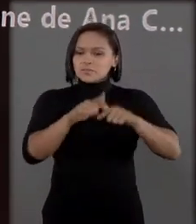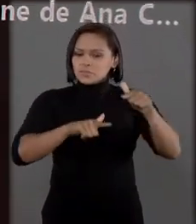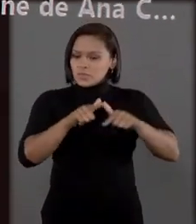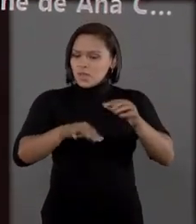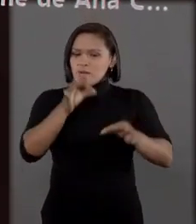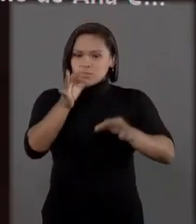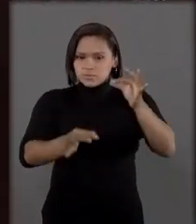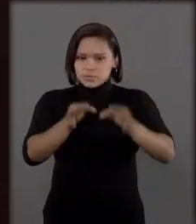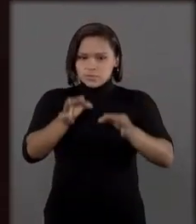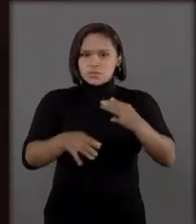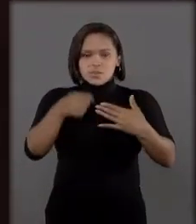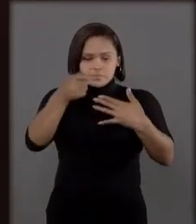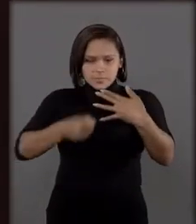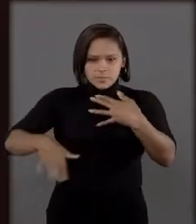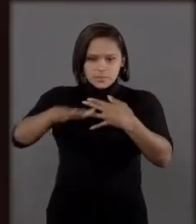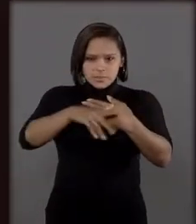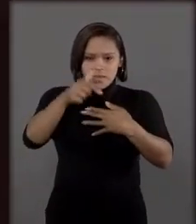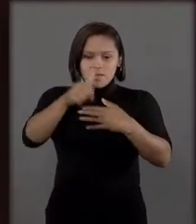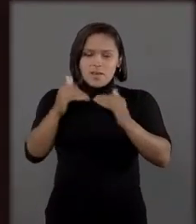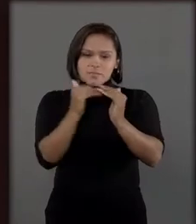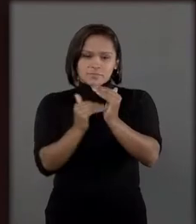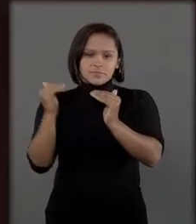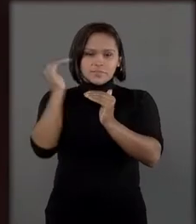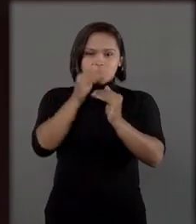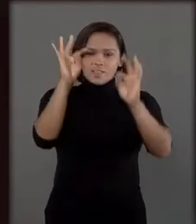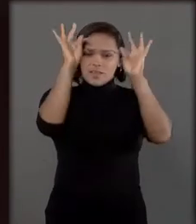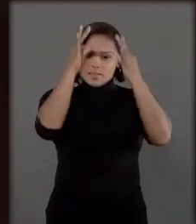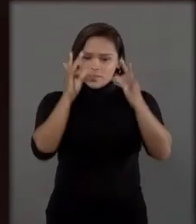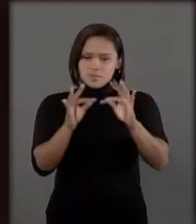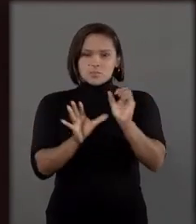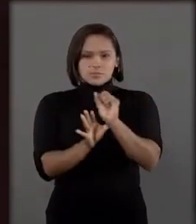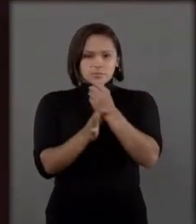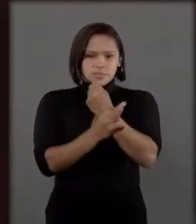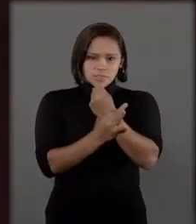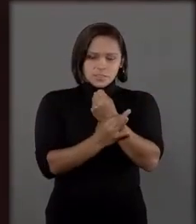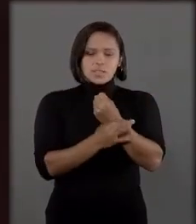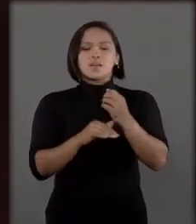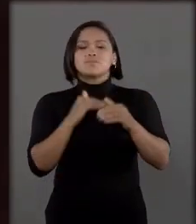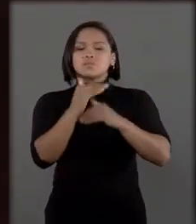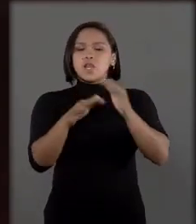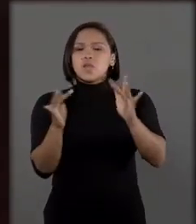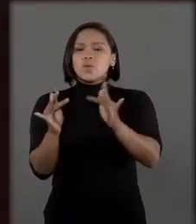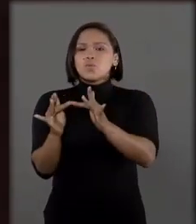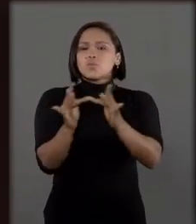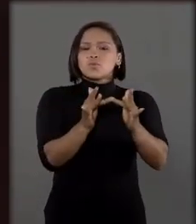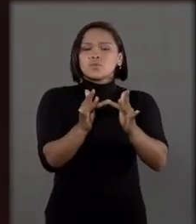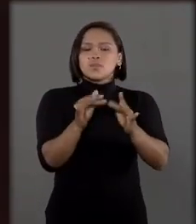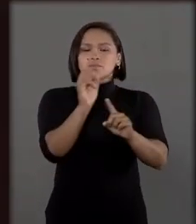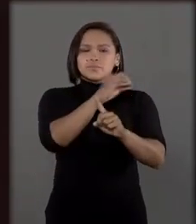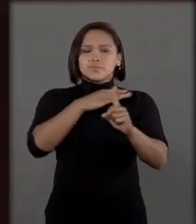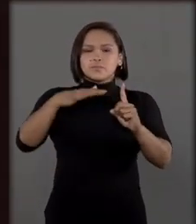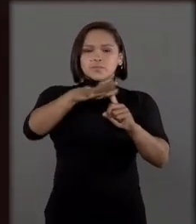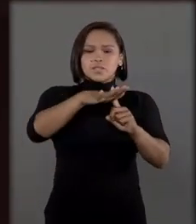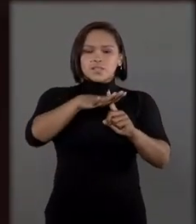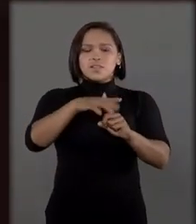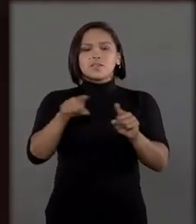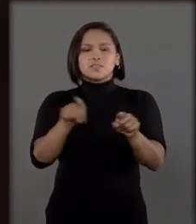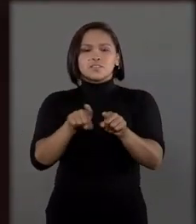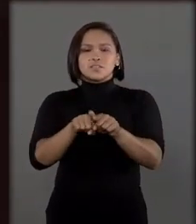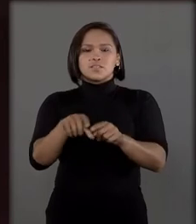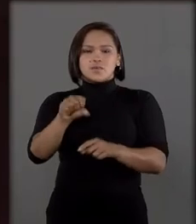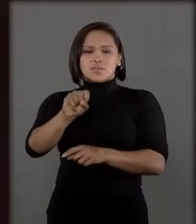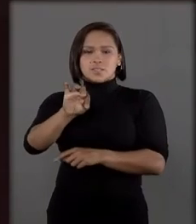jurisdicional, além de assegurar avanços na área da tecnologia e promover o contato direto entre a sociedade e o Tribunal da